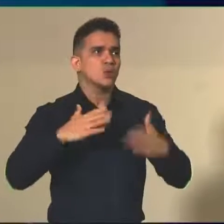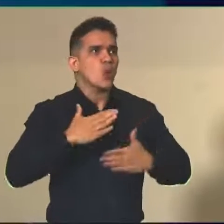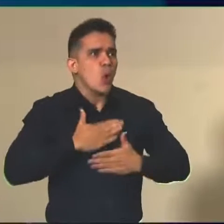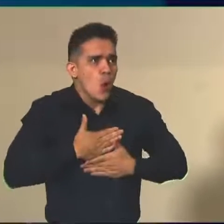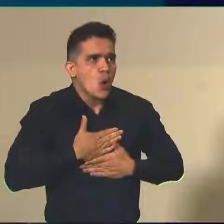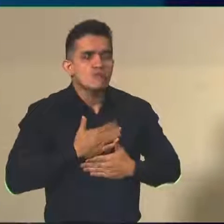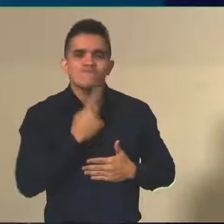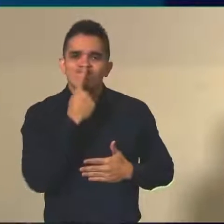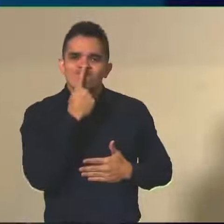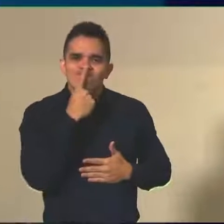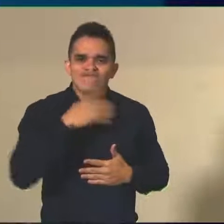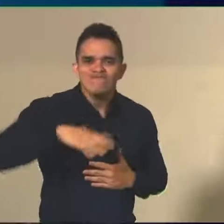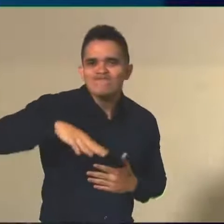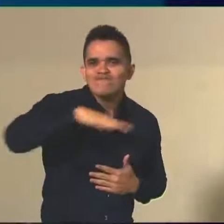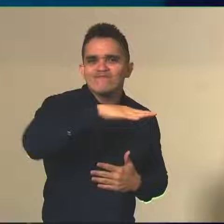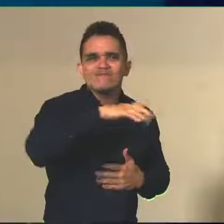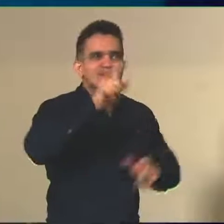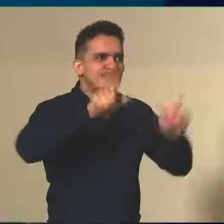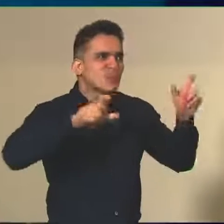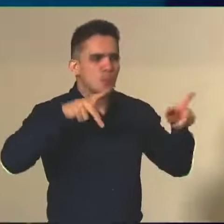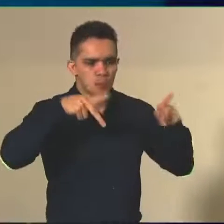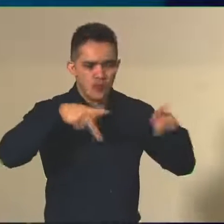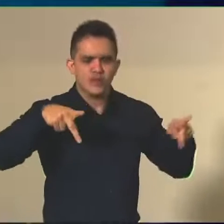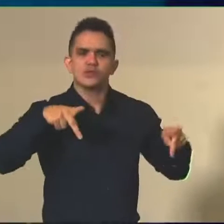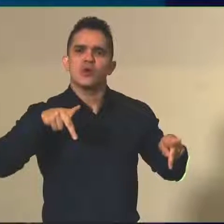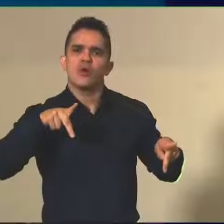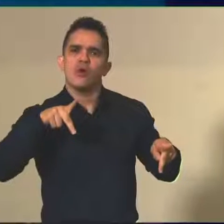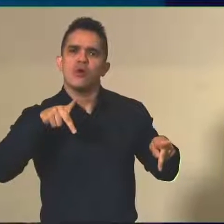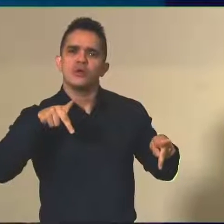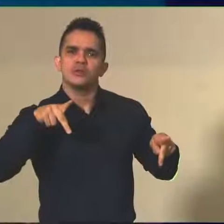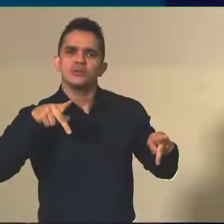e por muitos professores.